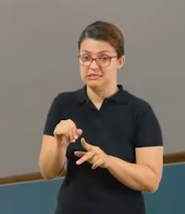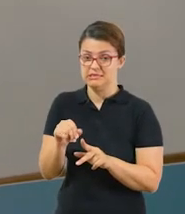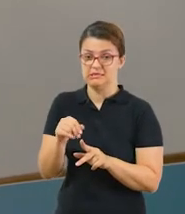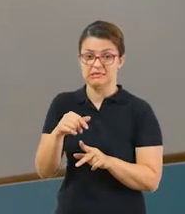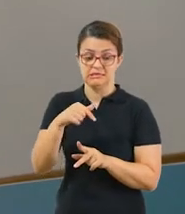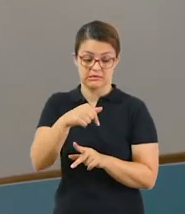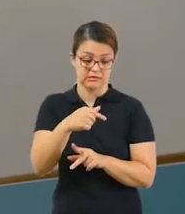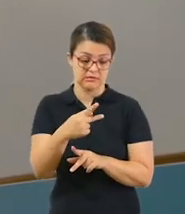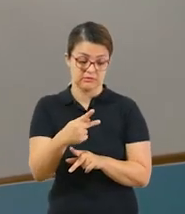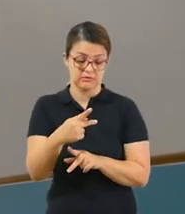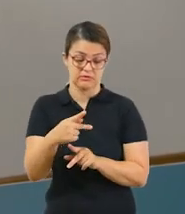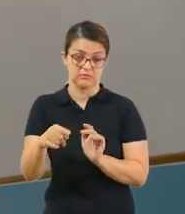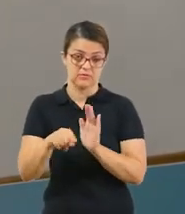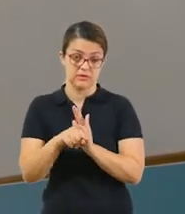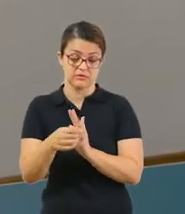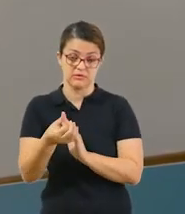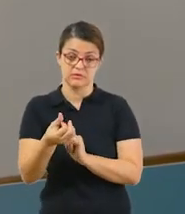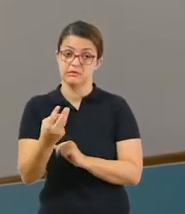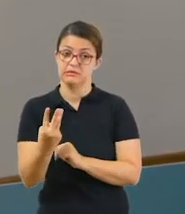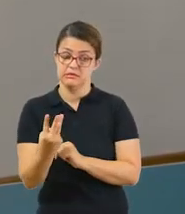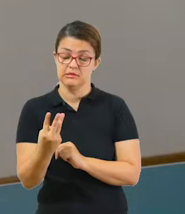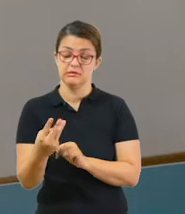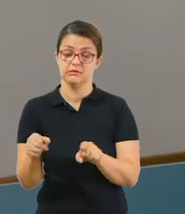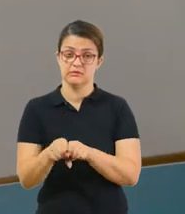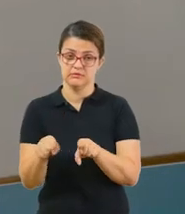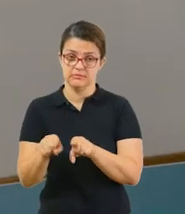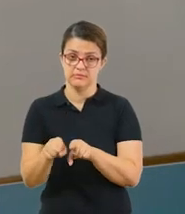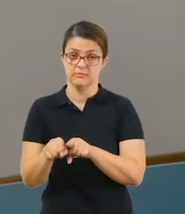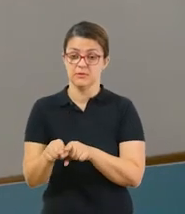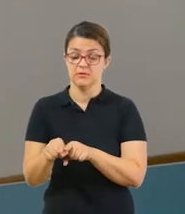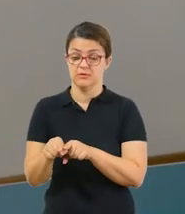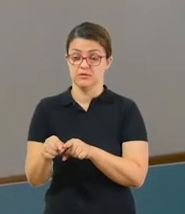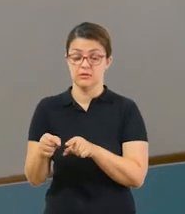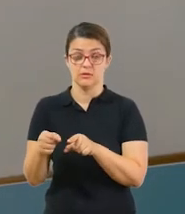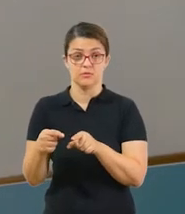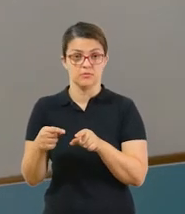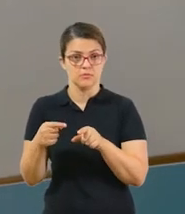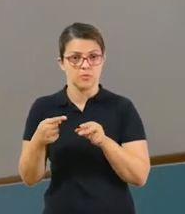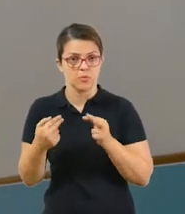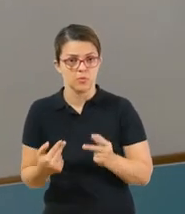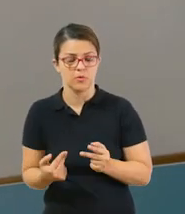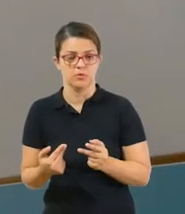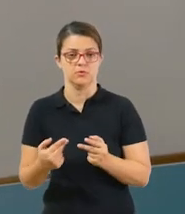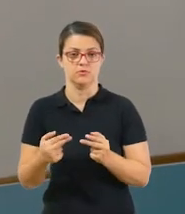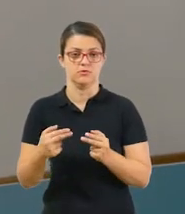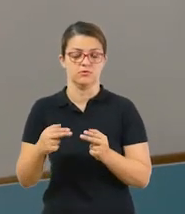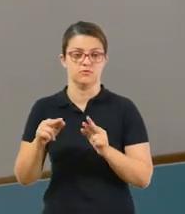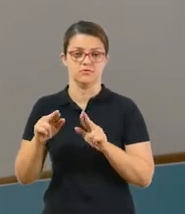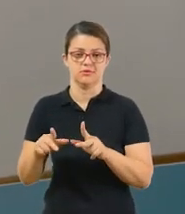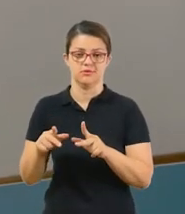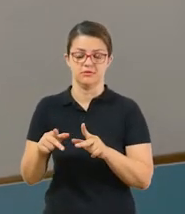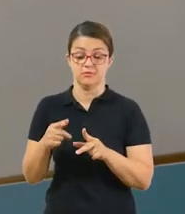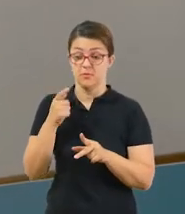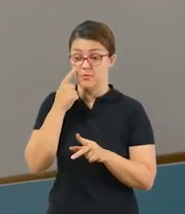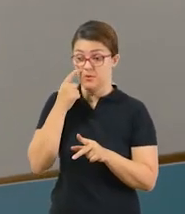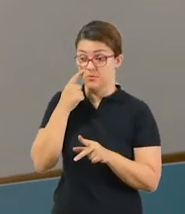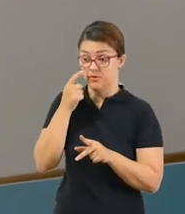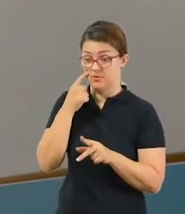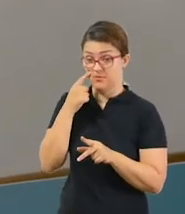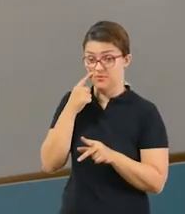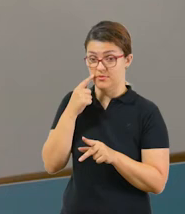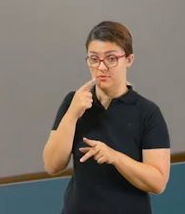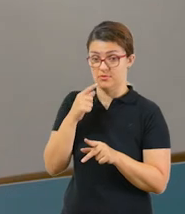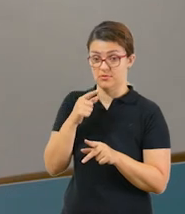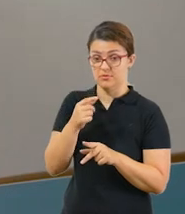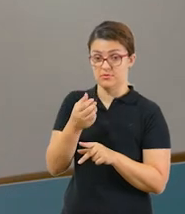Se você fazer 72 menos 63, você vai perceber que a diferença é o mesmo número. Então, com isso,